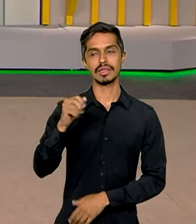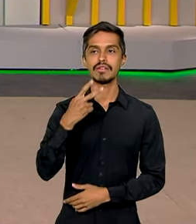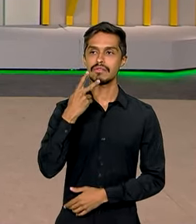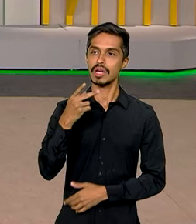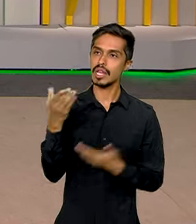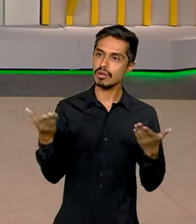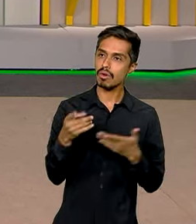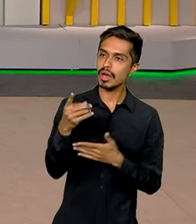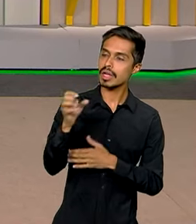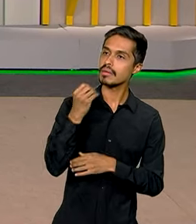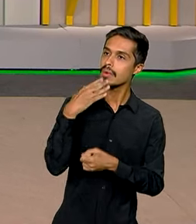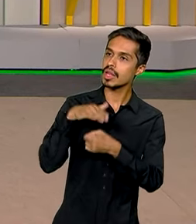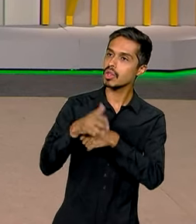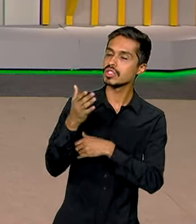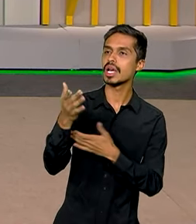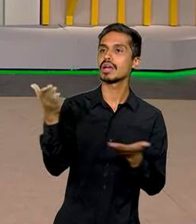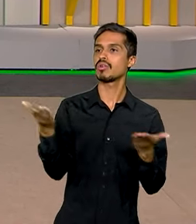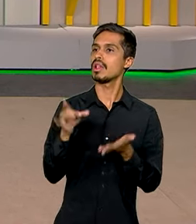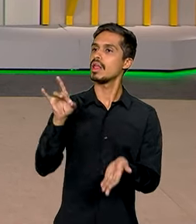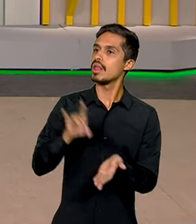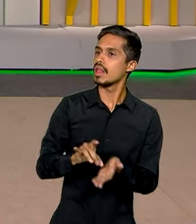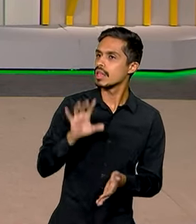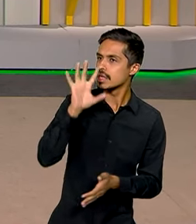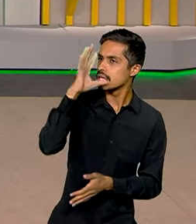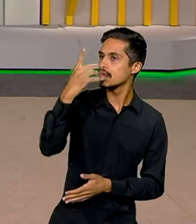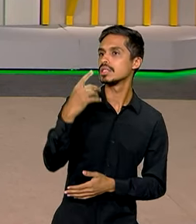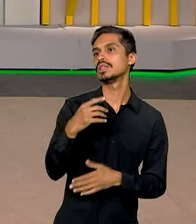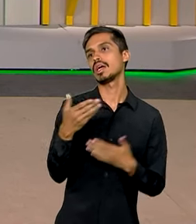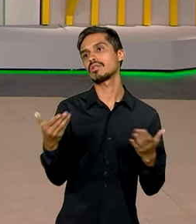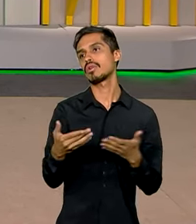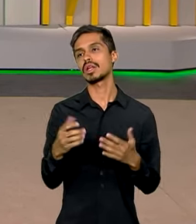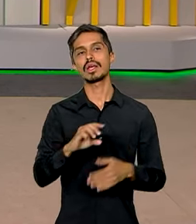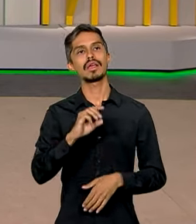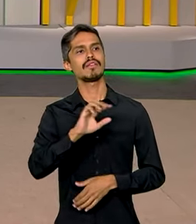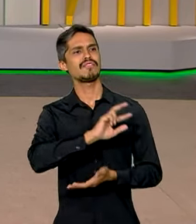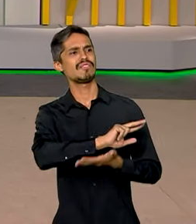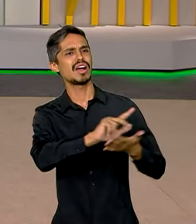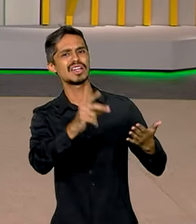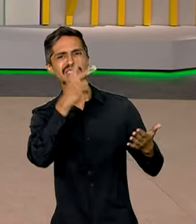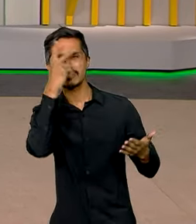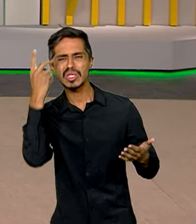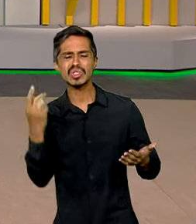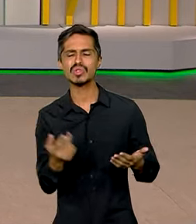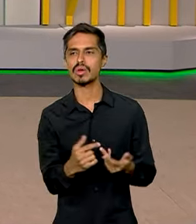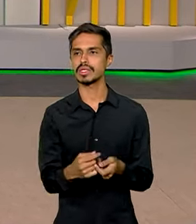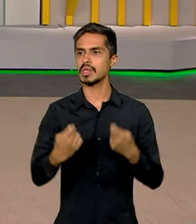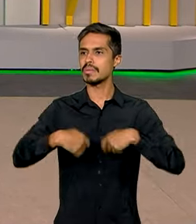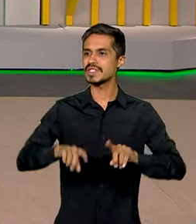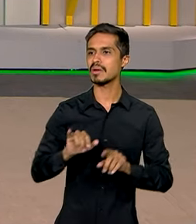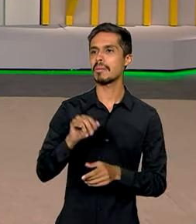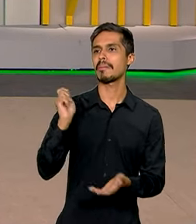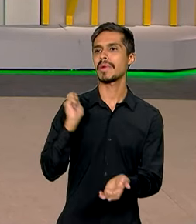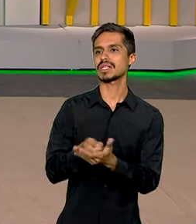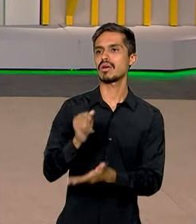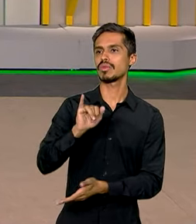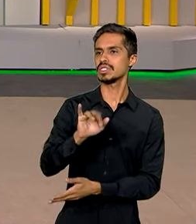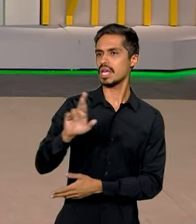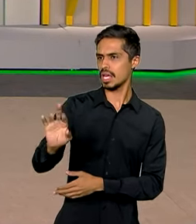boa noite pra você. Agora é oficial, né? Com essa medida, milhões de pessoas ficarão isentas do pagamento do imposto de renda.